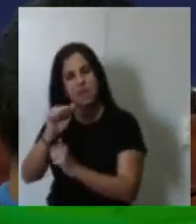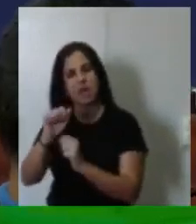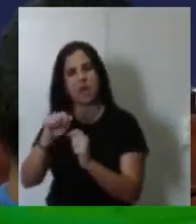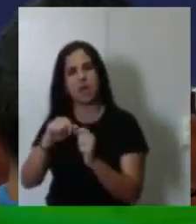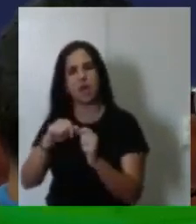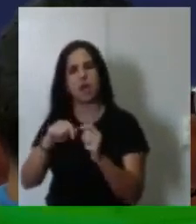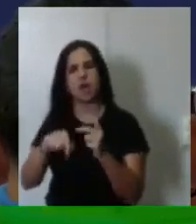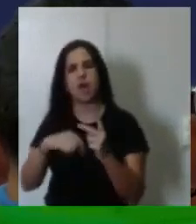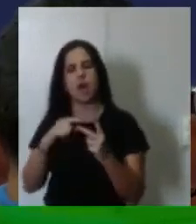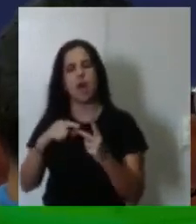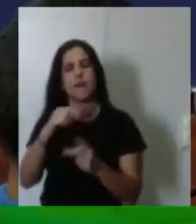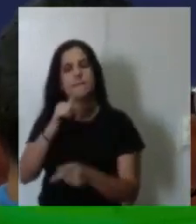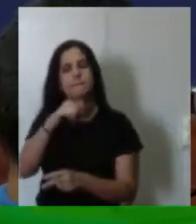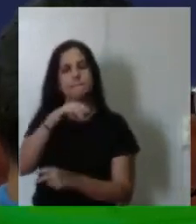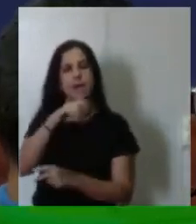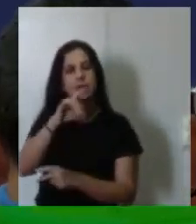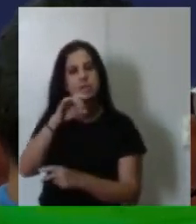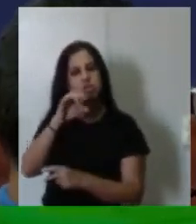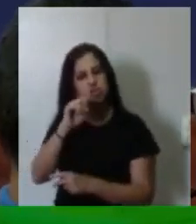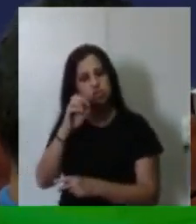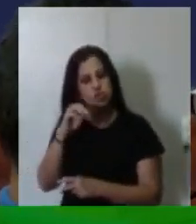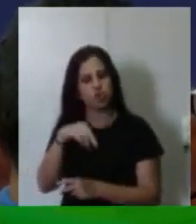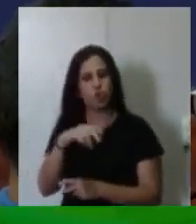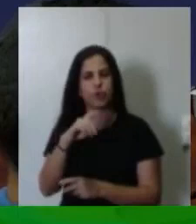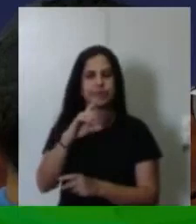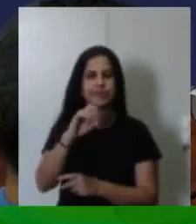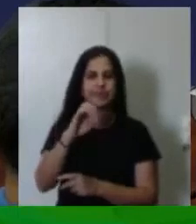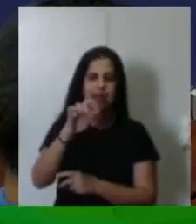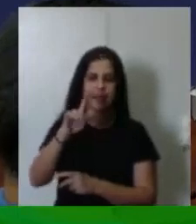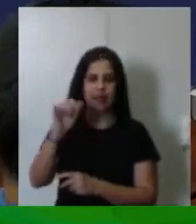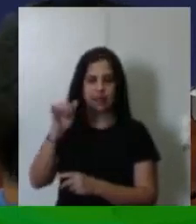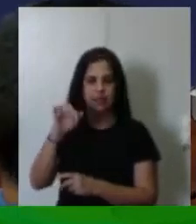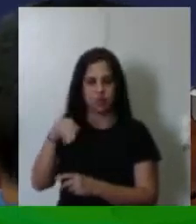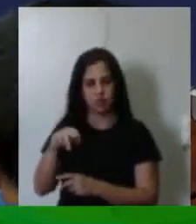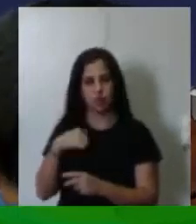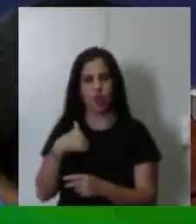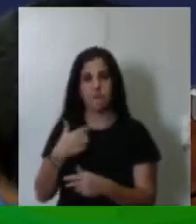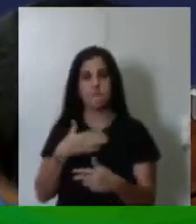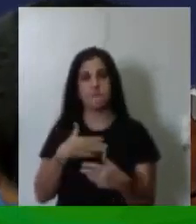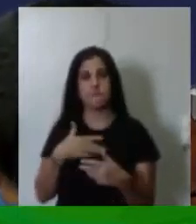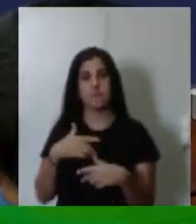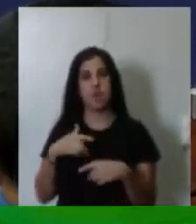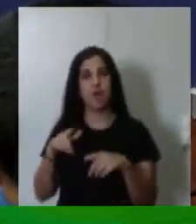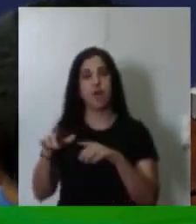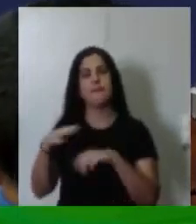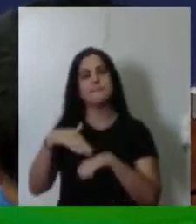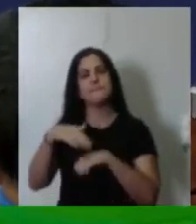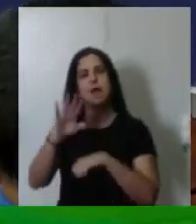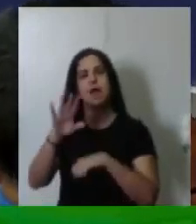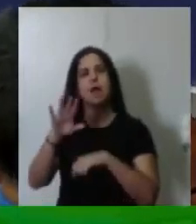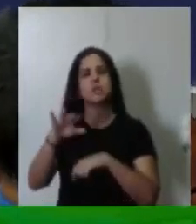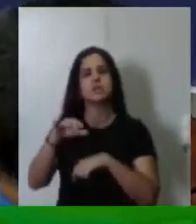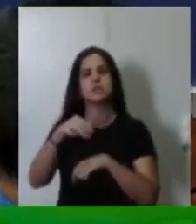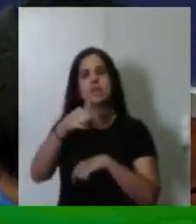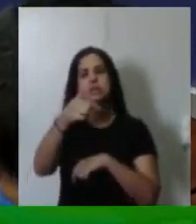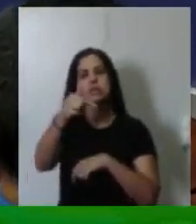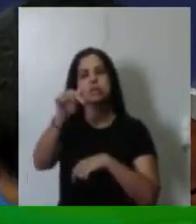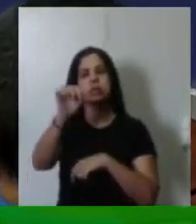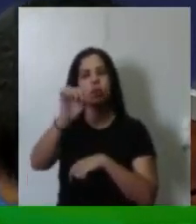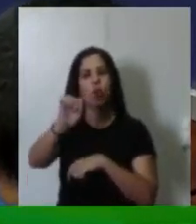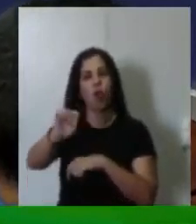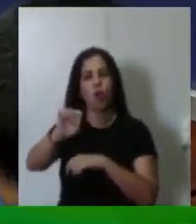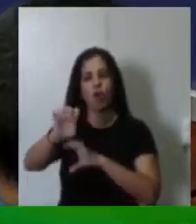Delano, consegui, na minha carreira, formar mais de 78 locutores, voltei anos